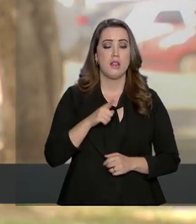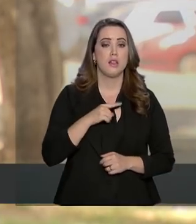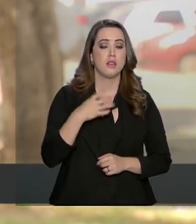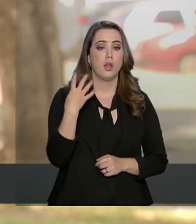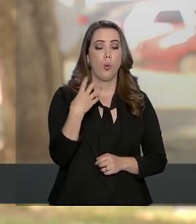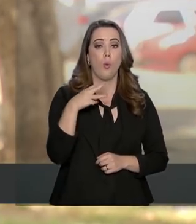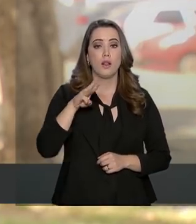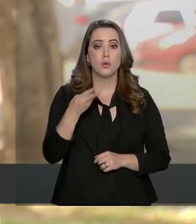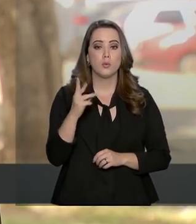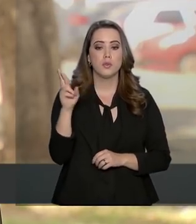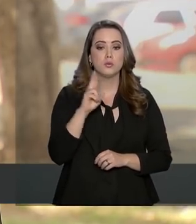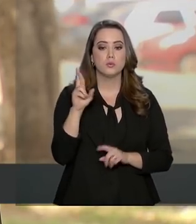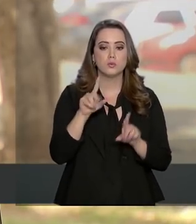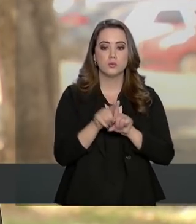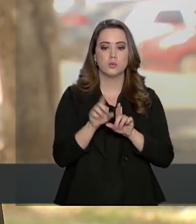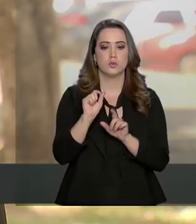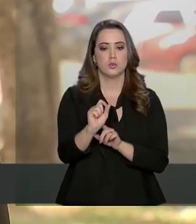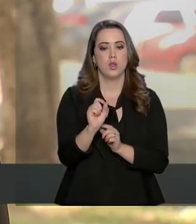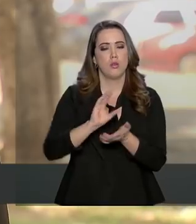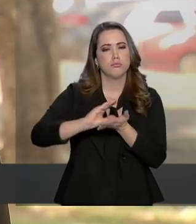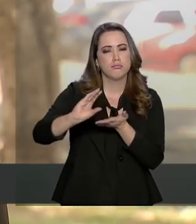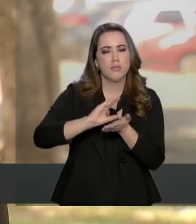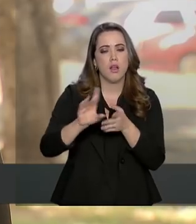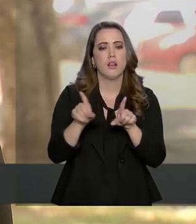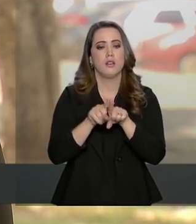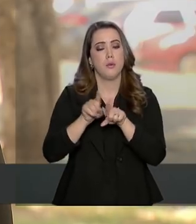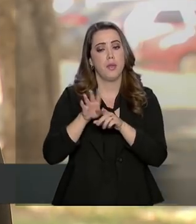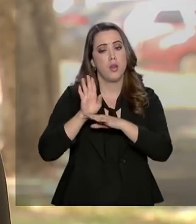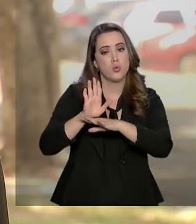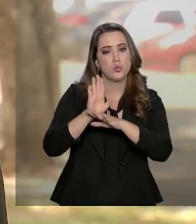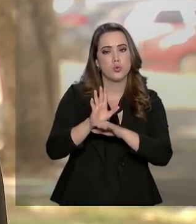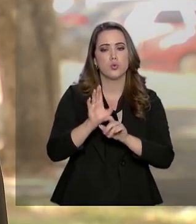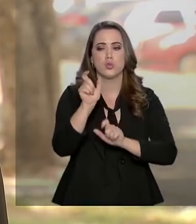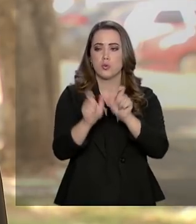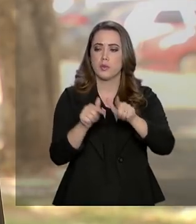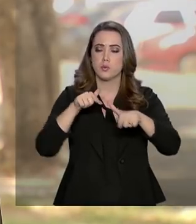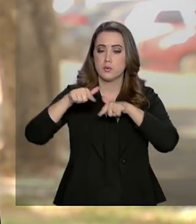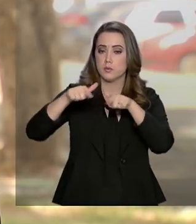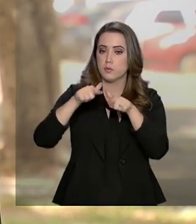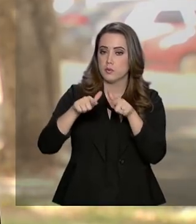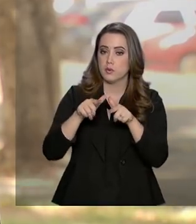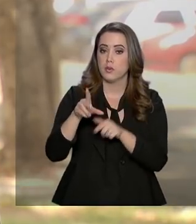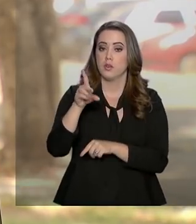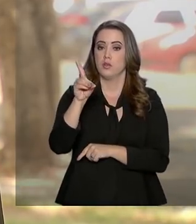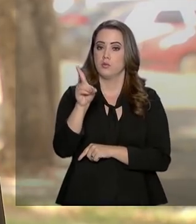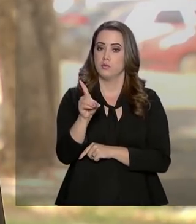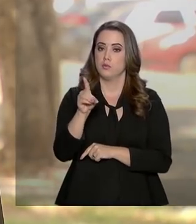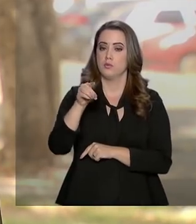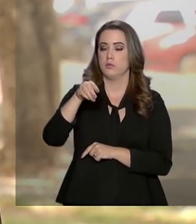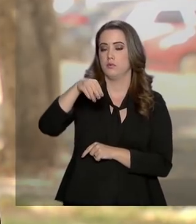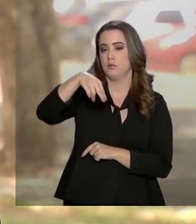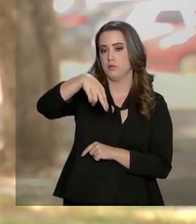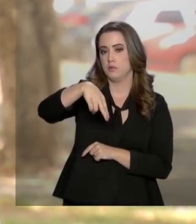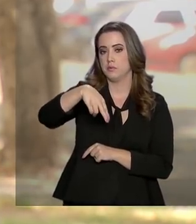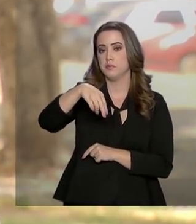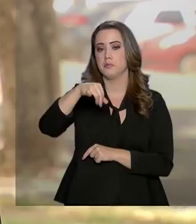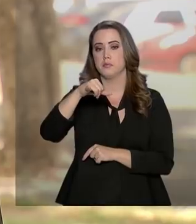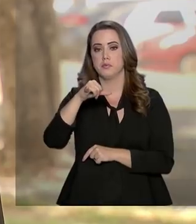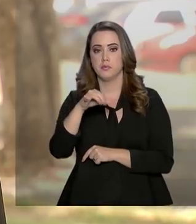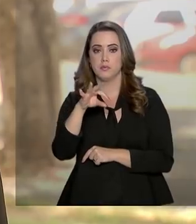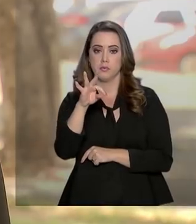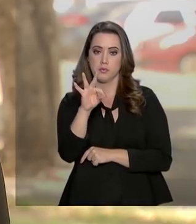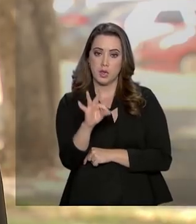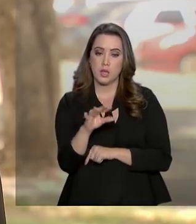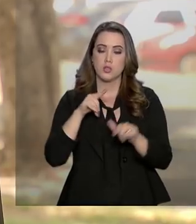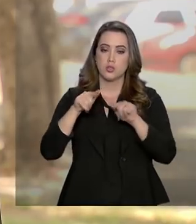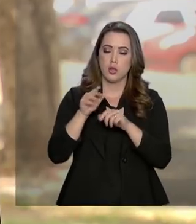4 milhões de reais em investimentos, e ainda com o apoio de funcionários do Departamento Nacional de Infraestrutura de Transporte,